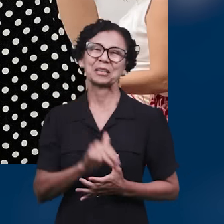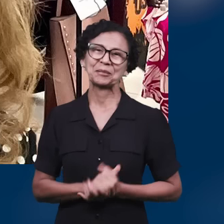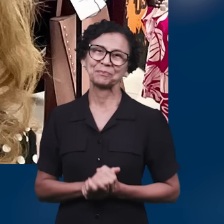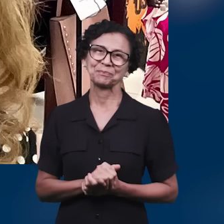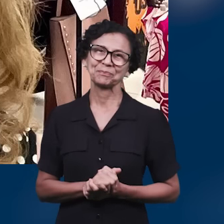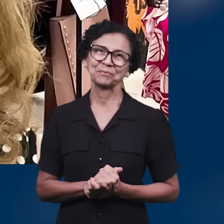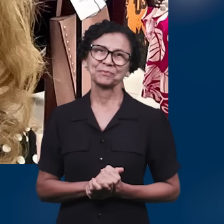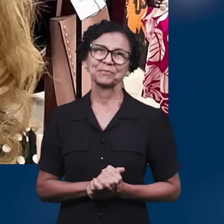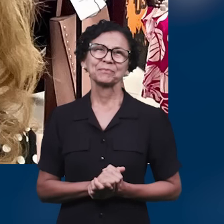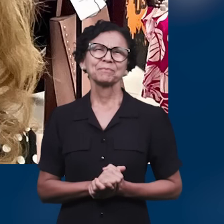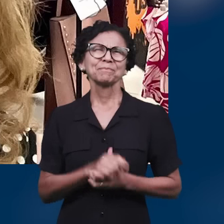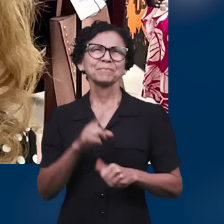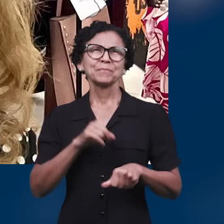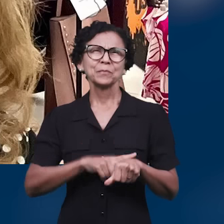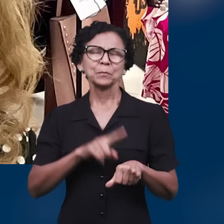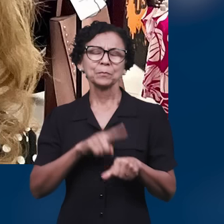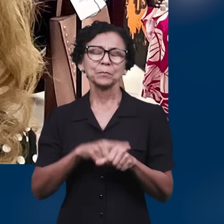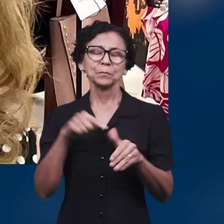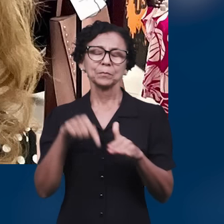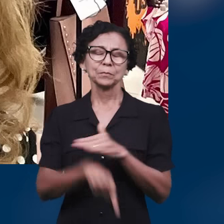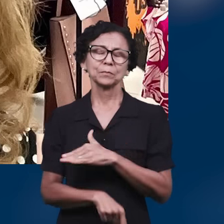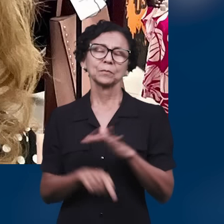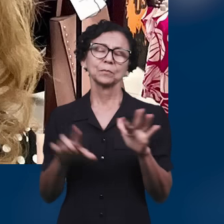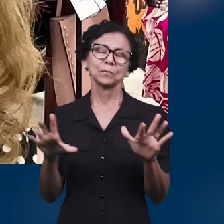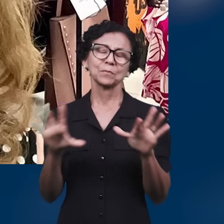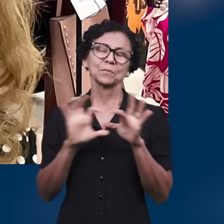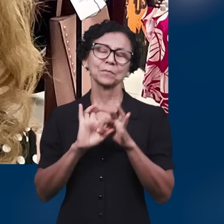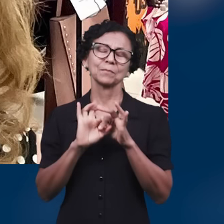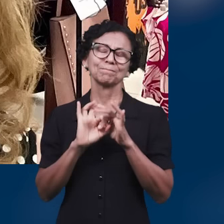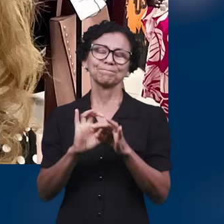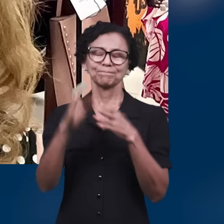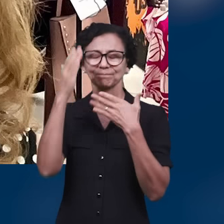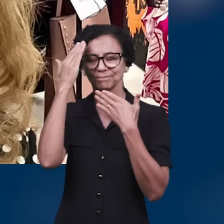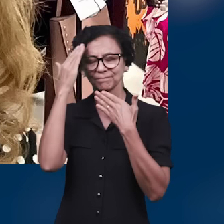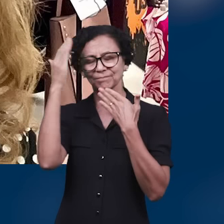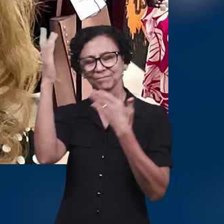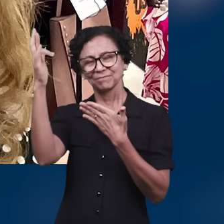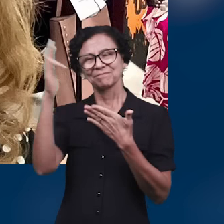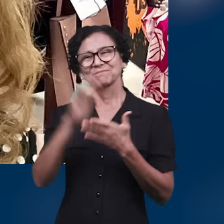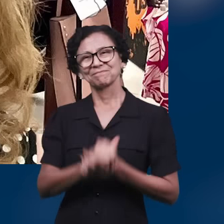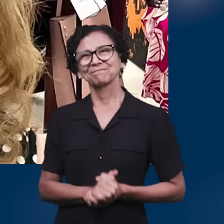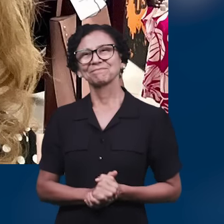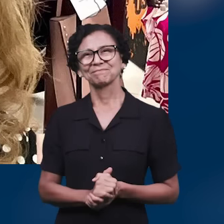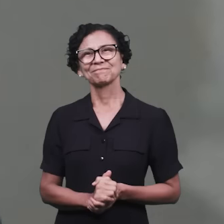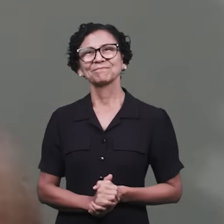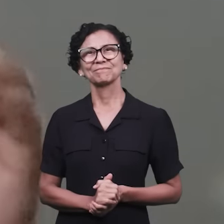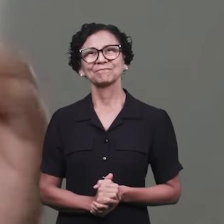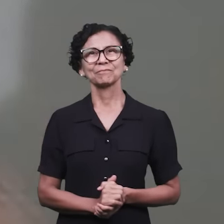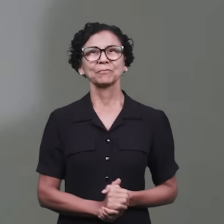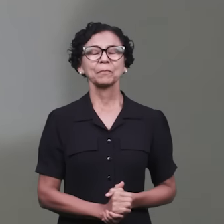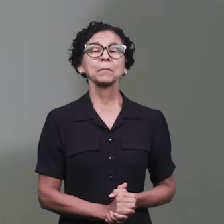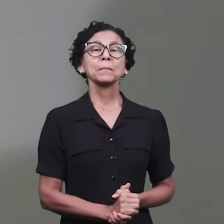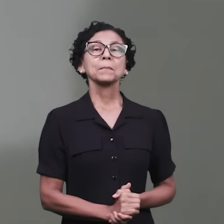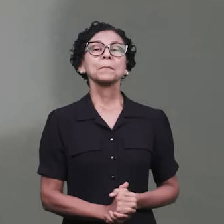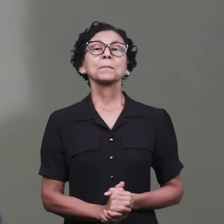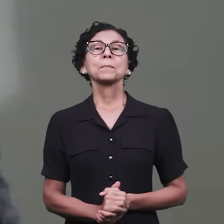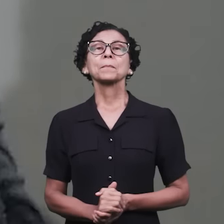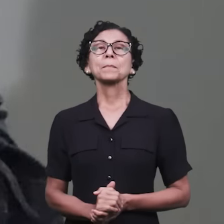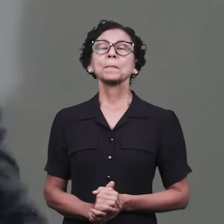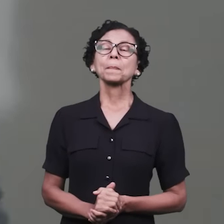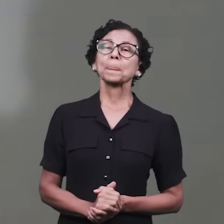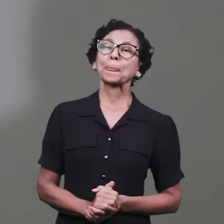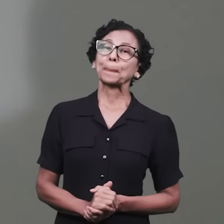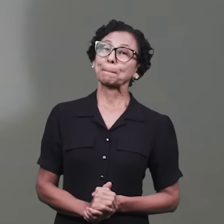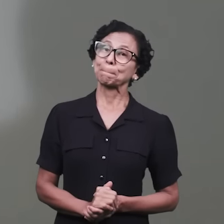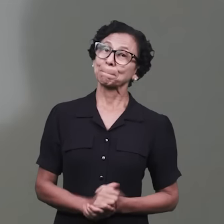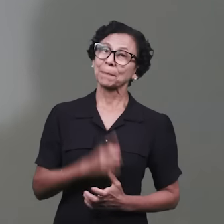irmãos desfrutaram de um momento de profunda comunhão e gratidão ao Senhor. Aleluia! Meus irmãos, agora nós vamos falar de